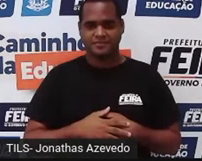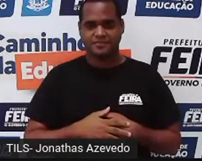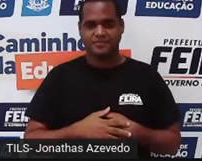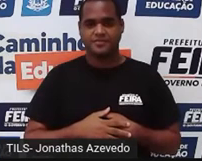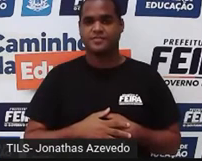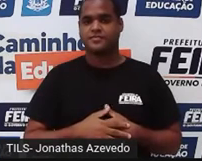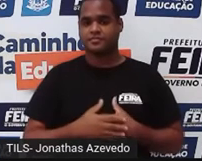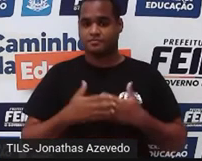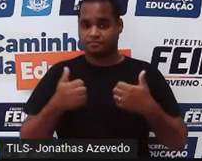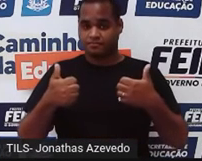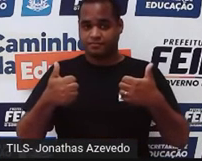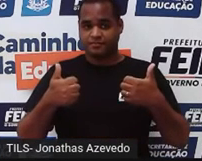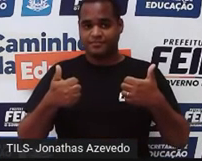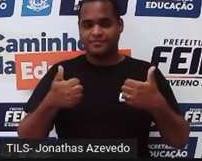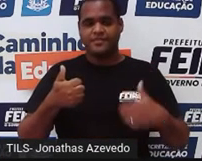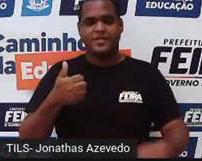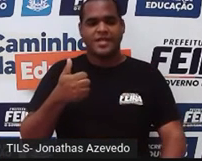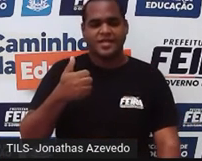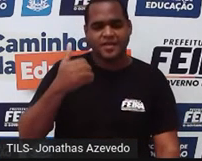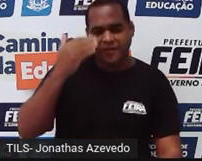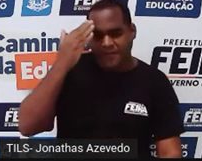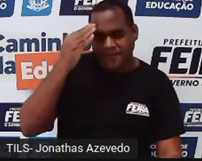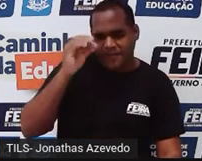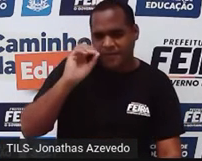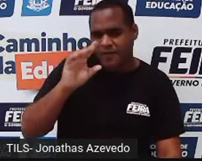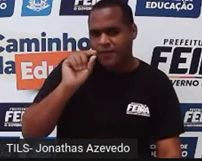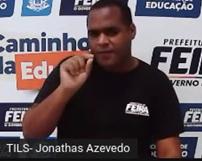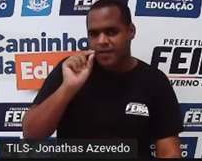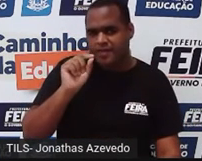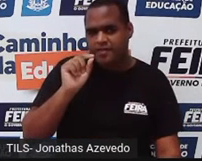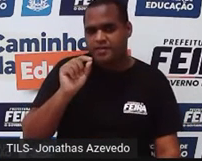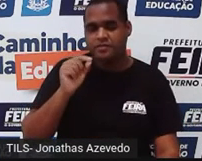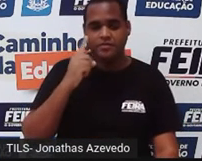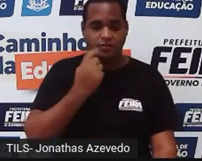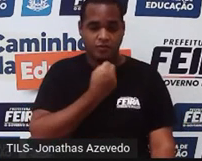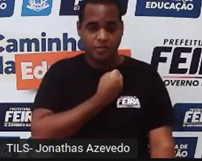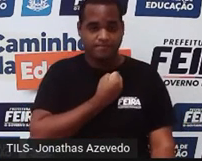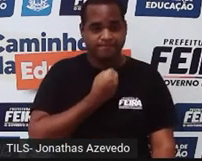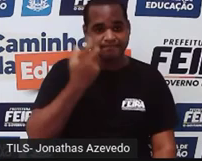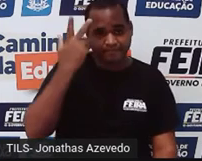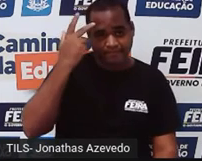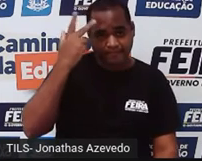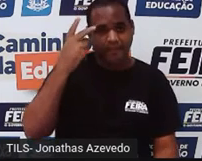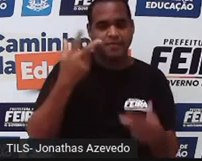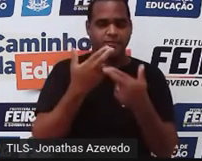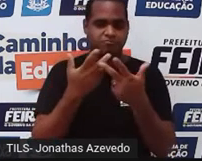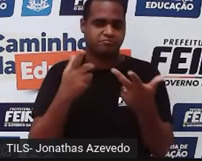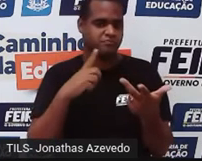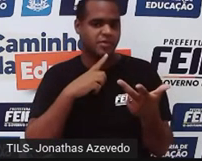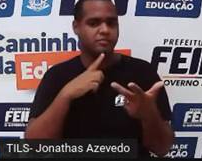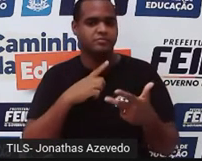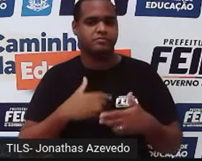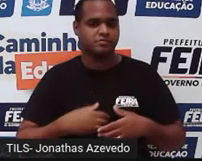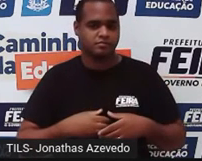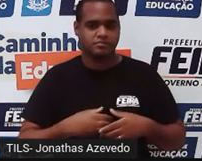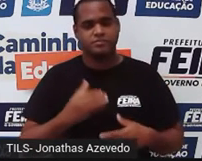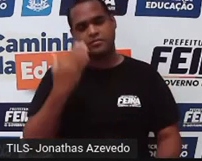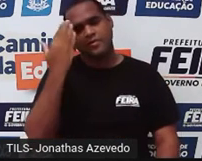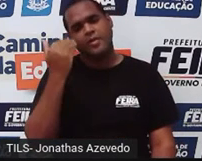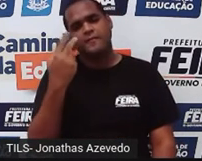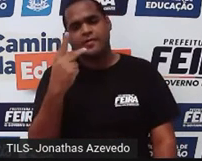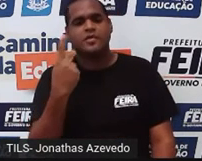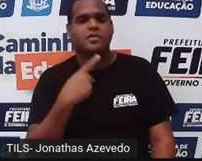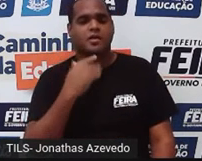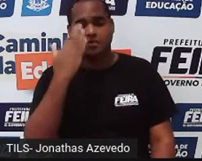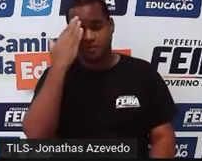Bom, falamos até aqui de número natural, né? De números naturais. Eu sei que alguma